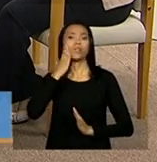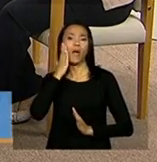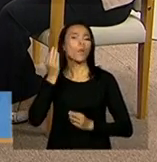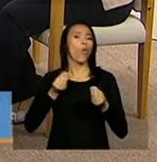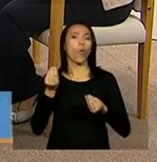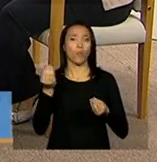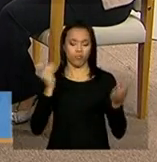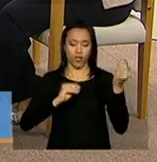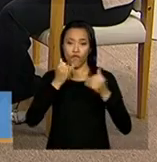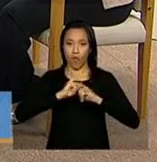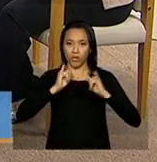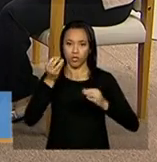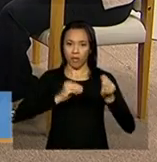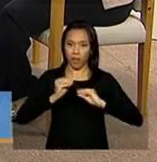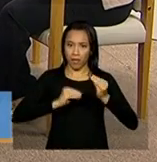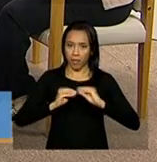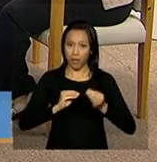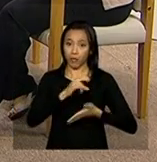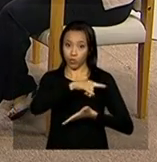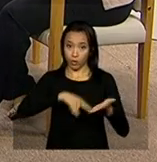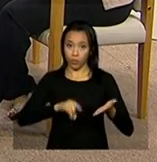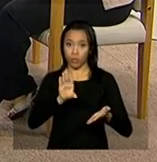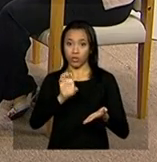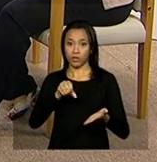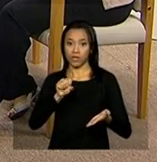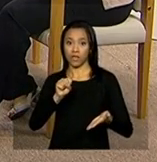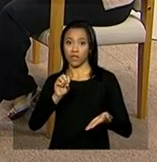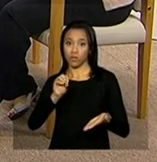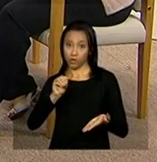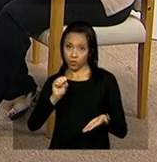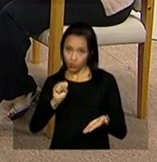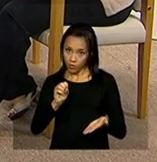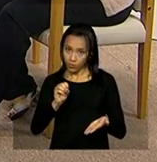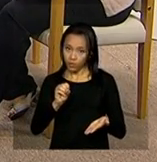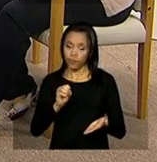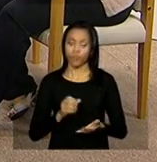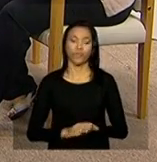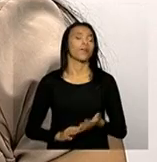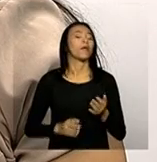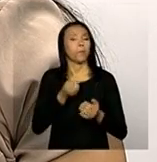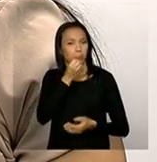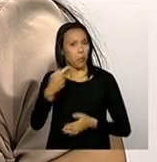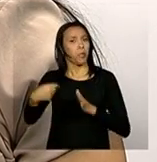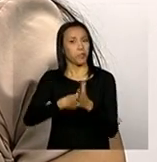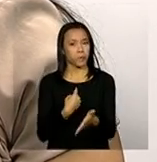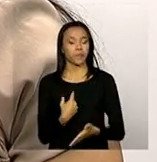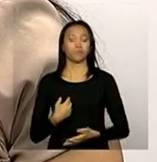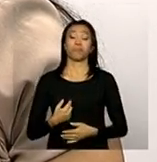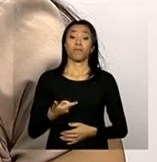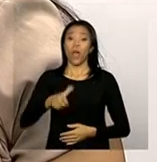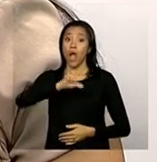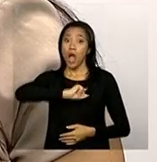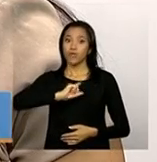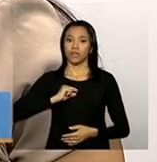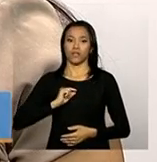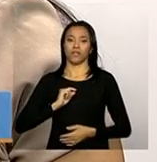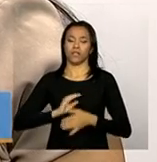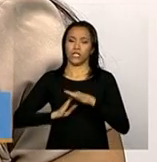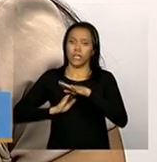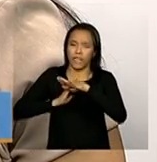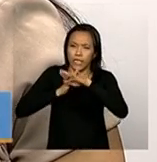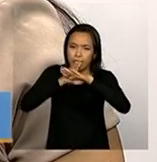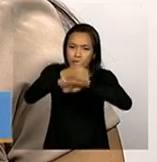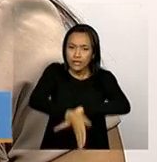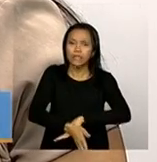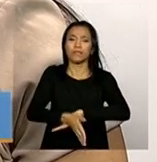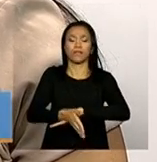Então, Adriana, ótima pergunta. É o seguinte, antes do gestor entrar no aplicativo do